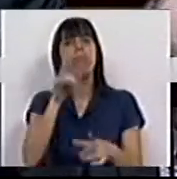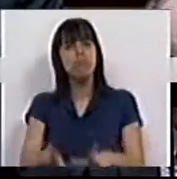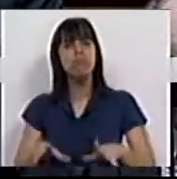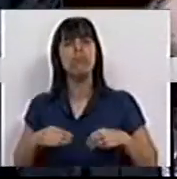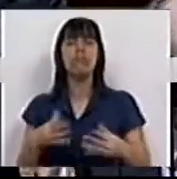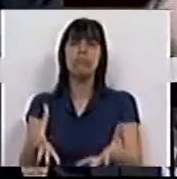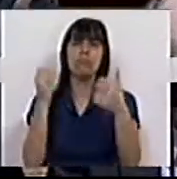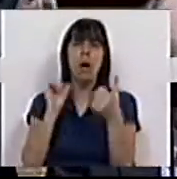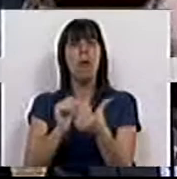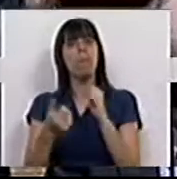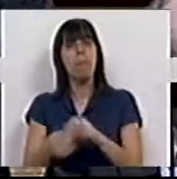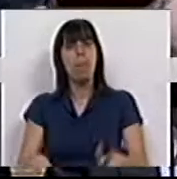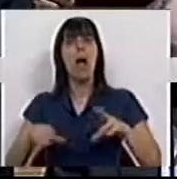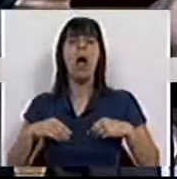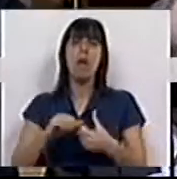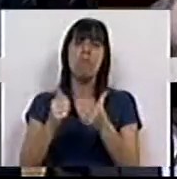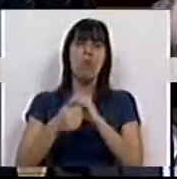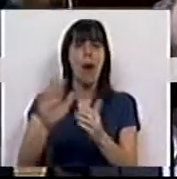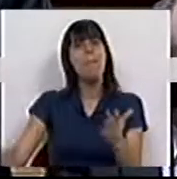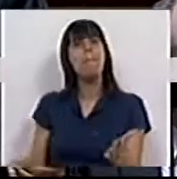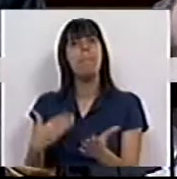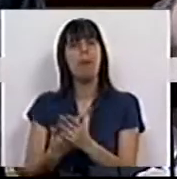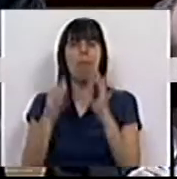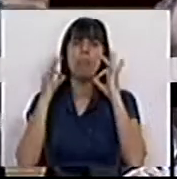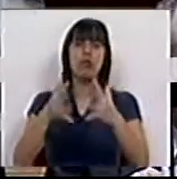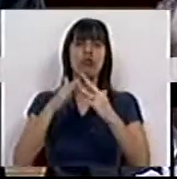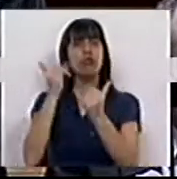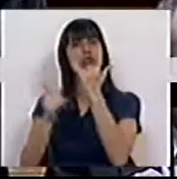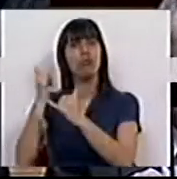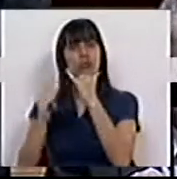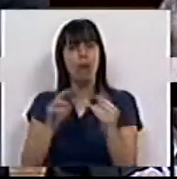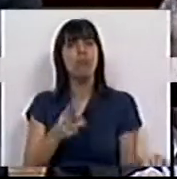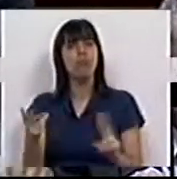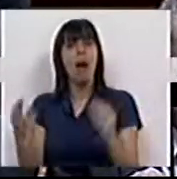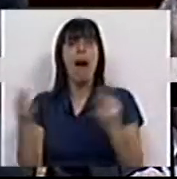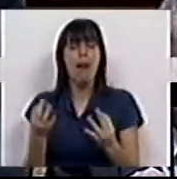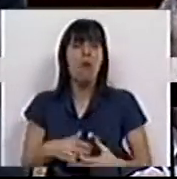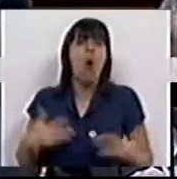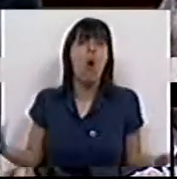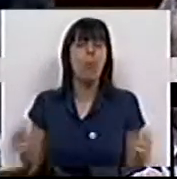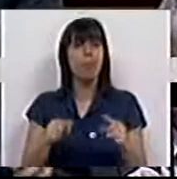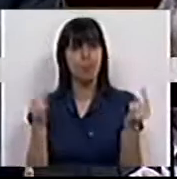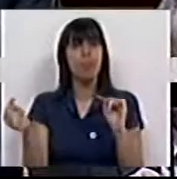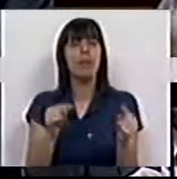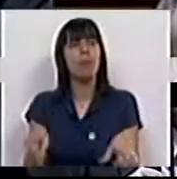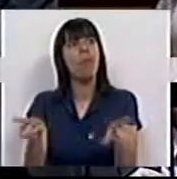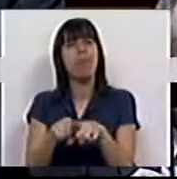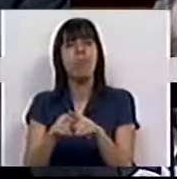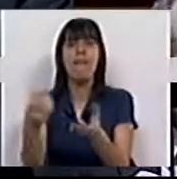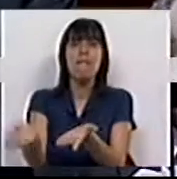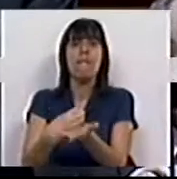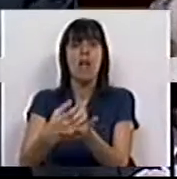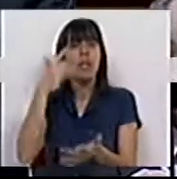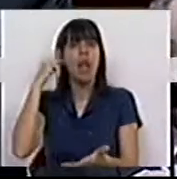aqui que quer mudar e aceita de facto mudar com propostas reestruturais, transformadoras, ou então este debate é o debate